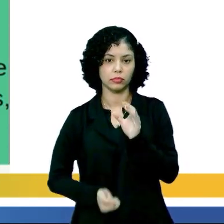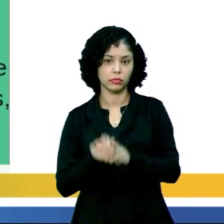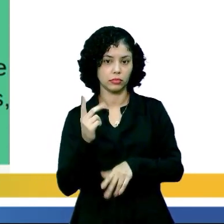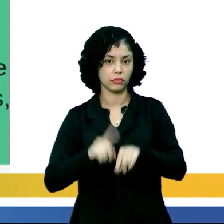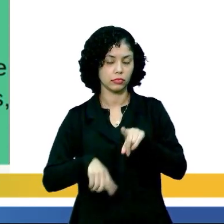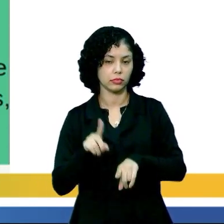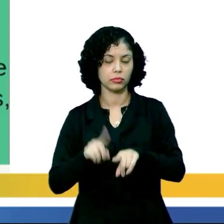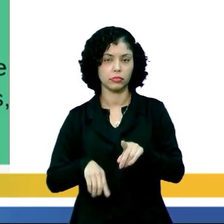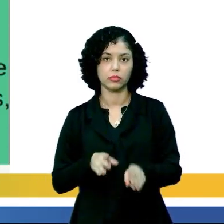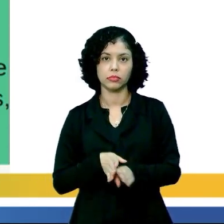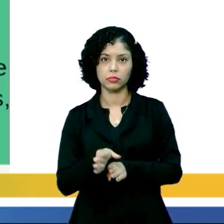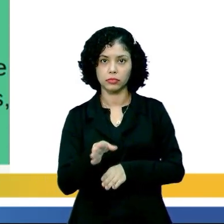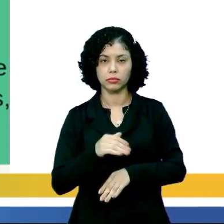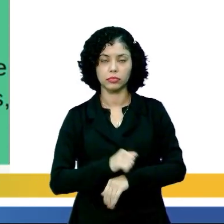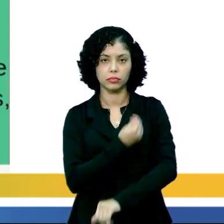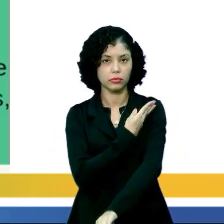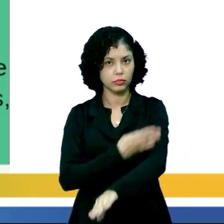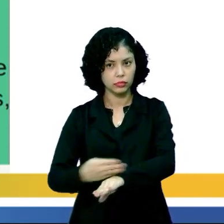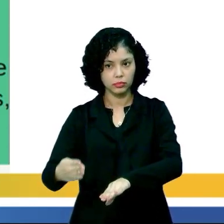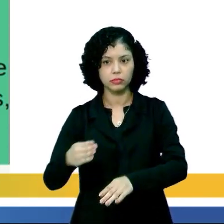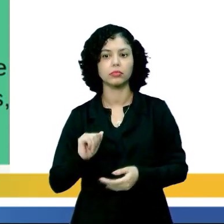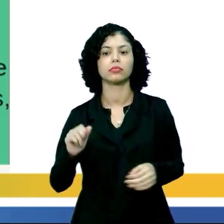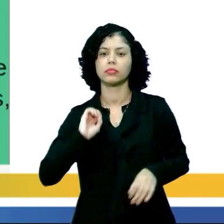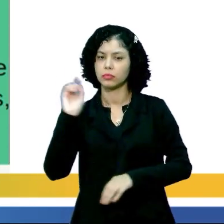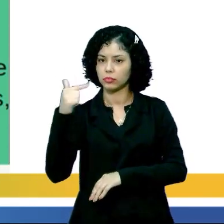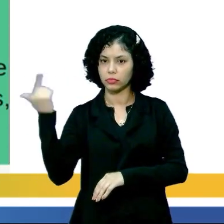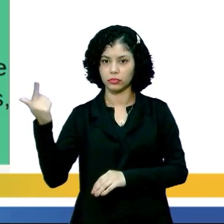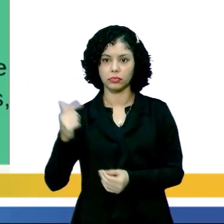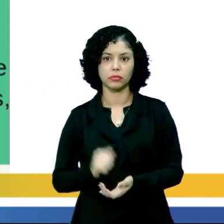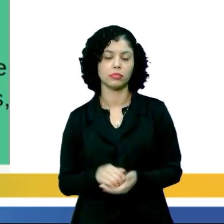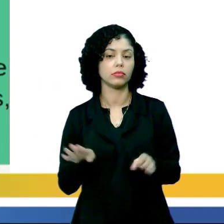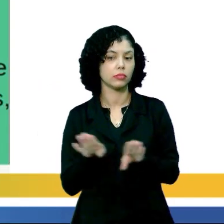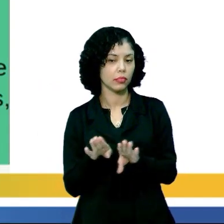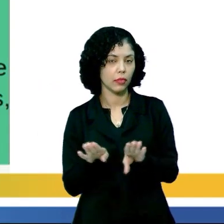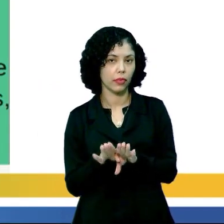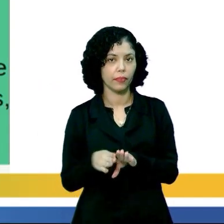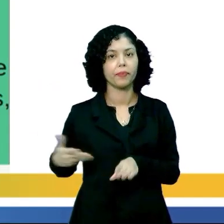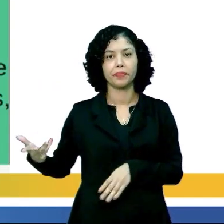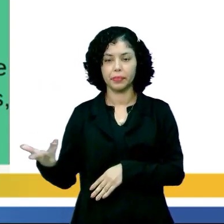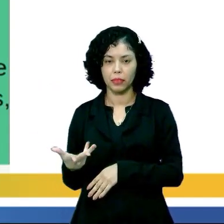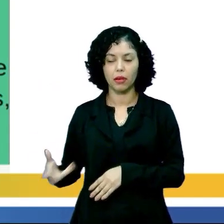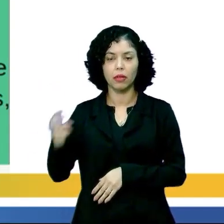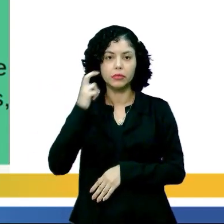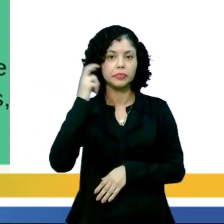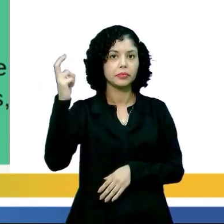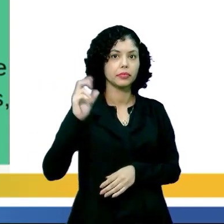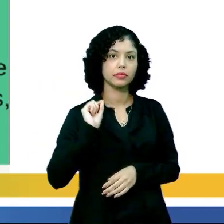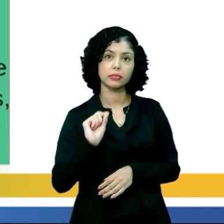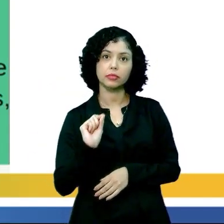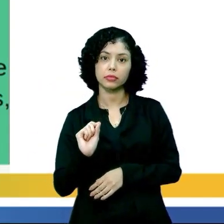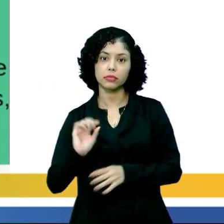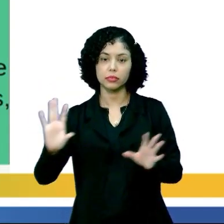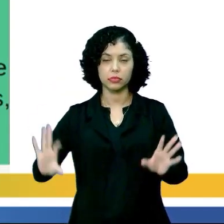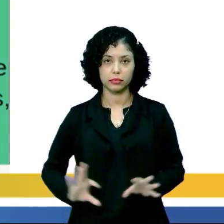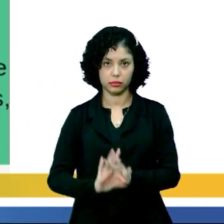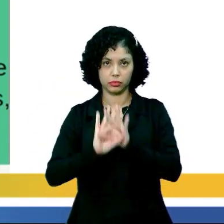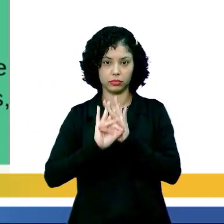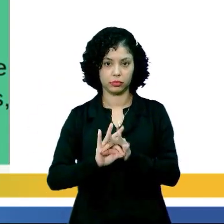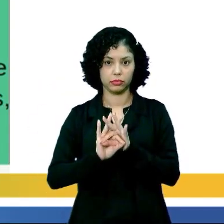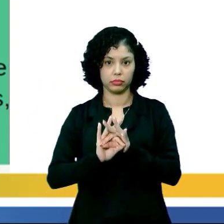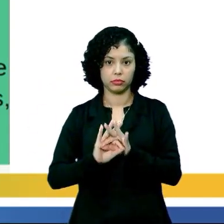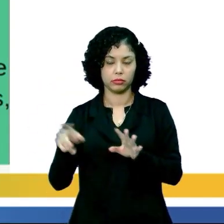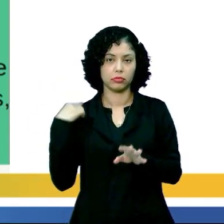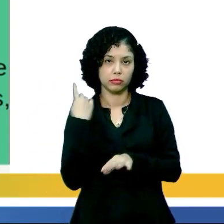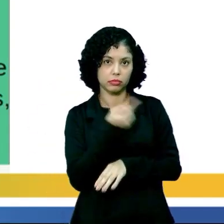criações materiais, costumes, etc. Basicamente, a cultura é relacionada a